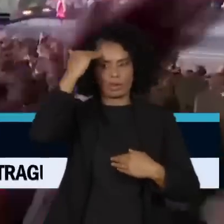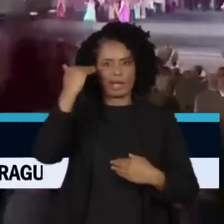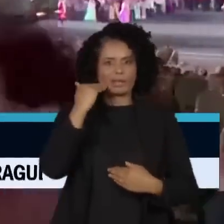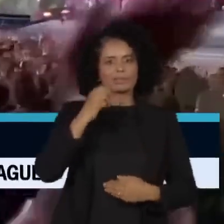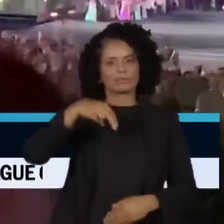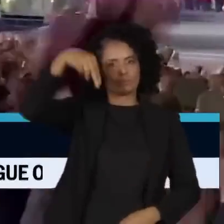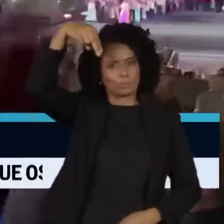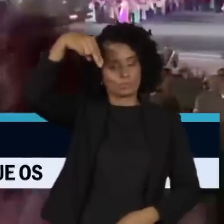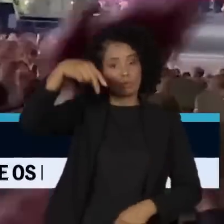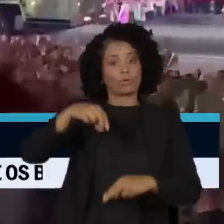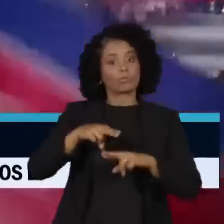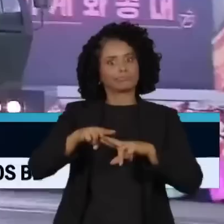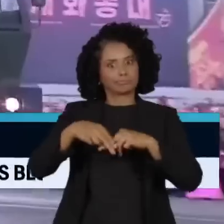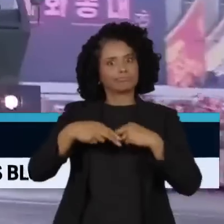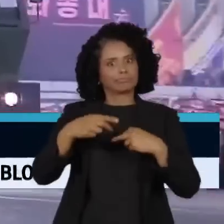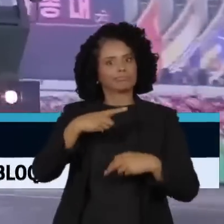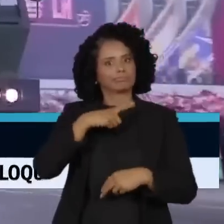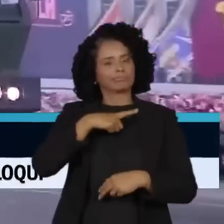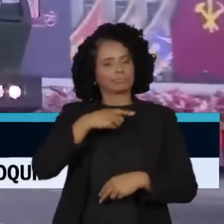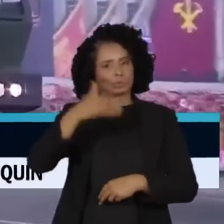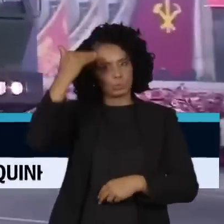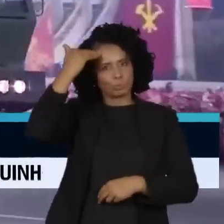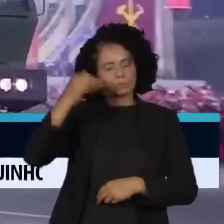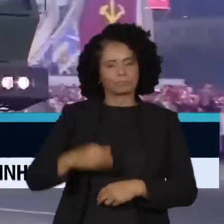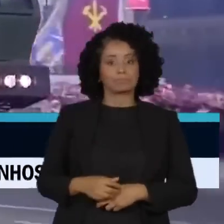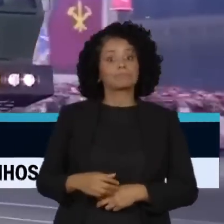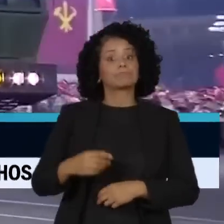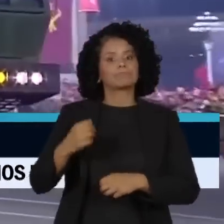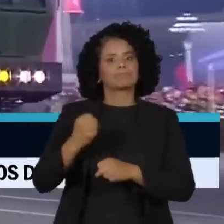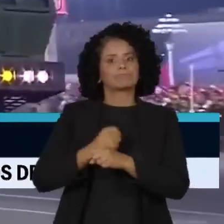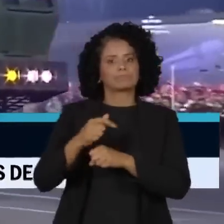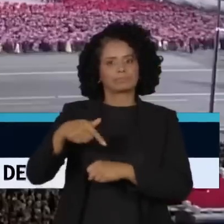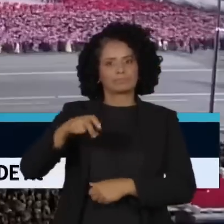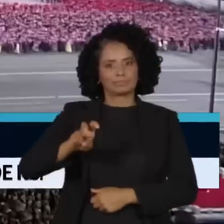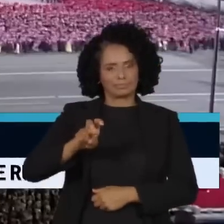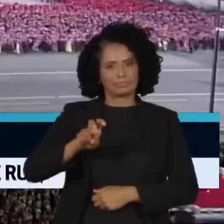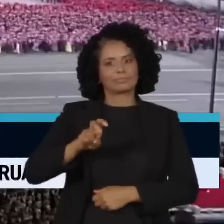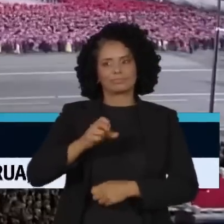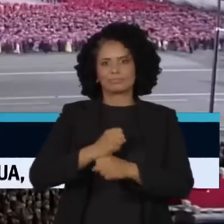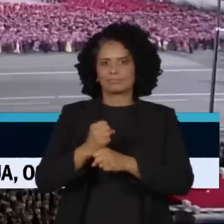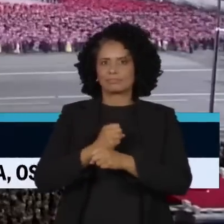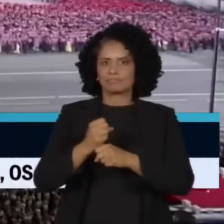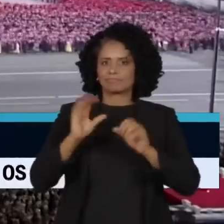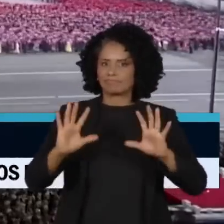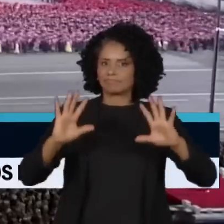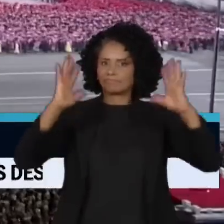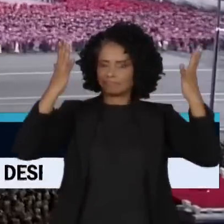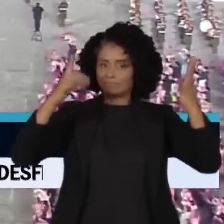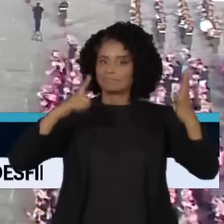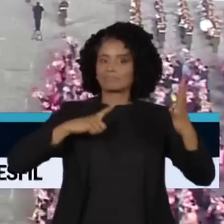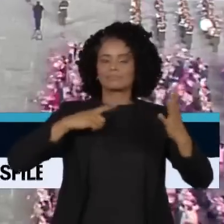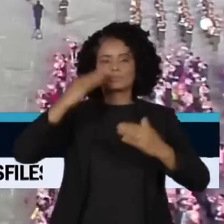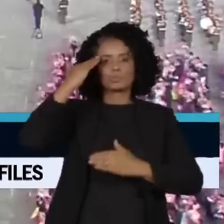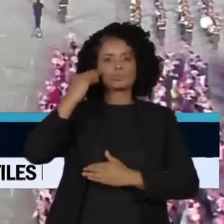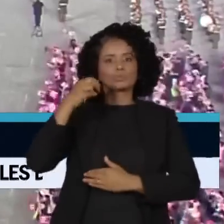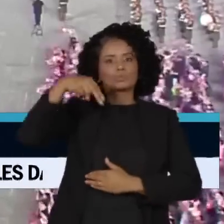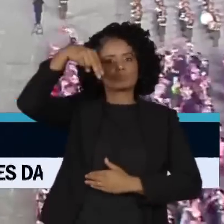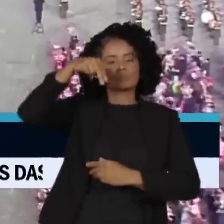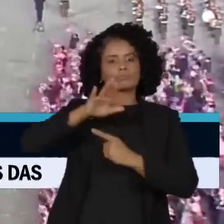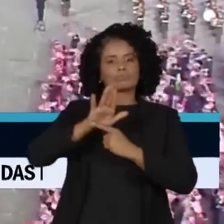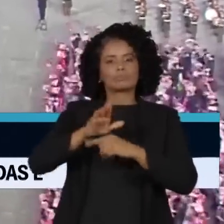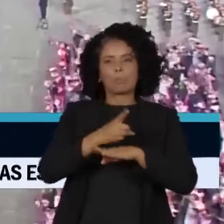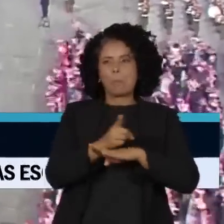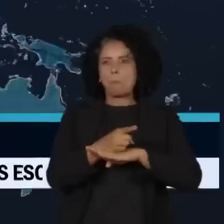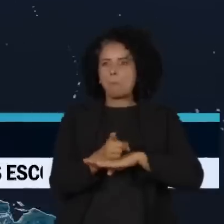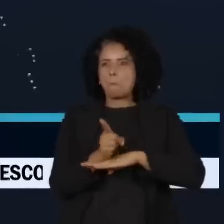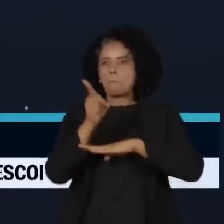início do mês, durante a comemoração dos 75 anos das Forças Armadas, a Coreia do Norte apresentou um arsenal de 11 mísseis de